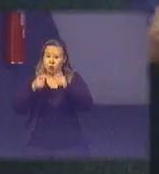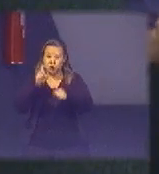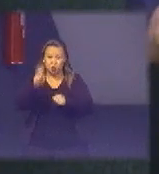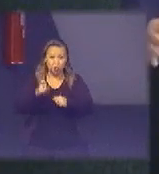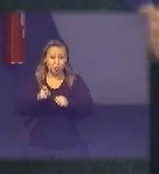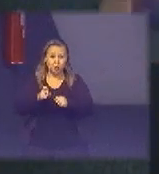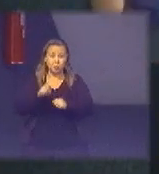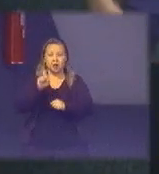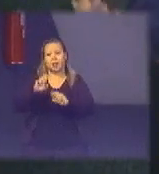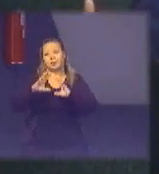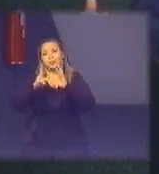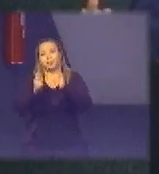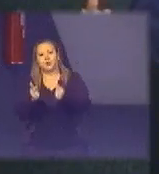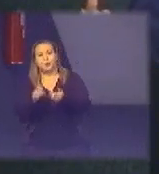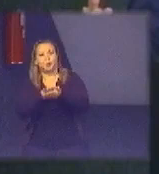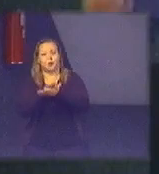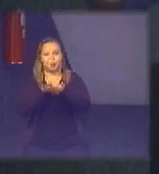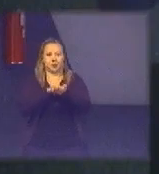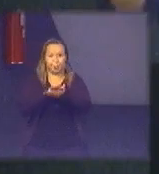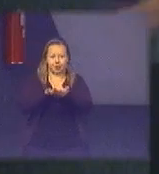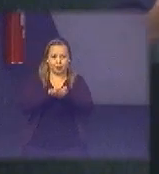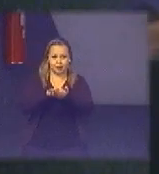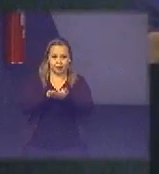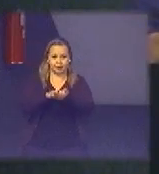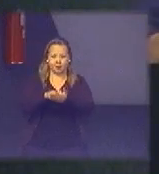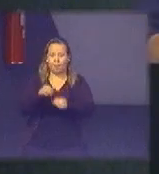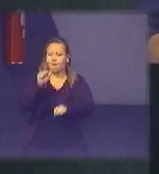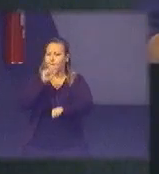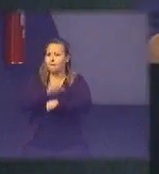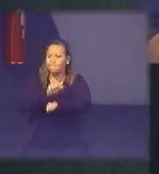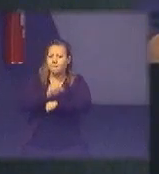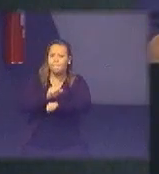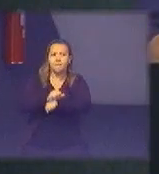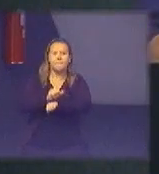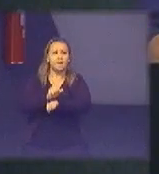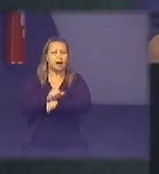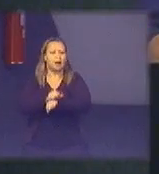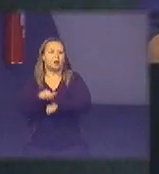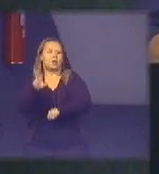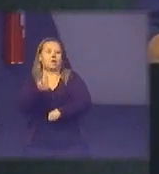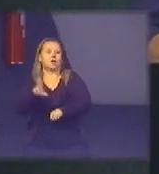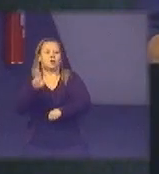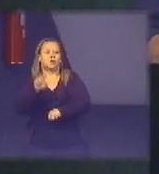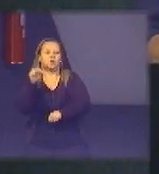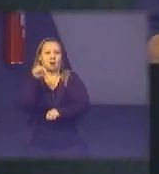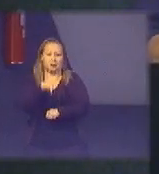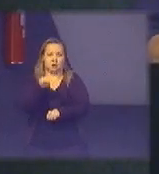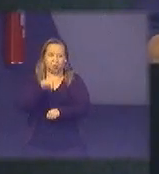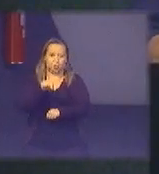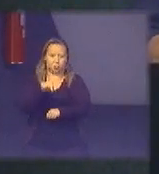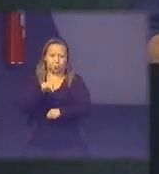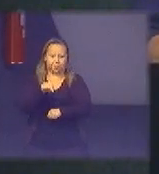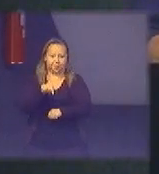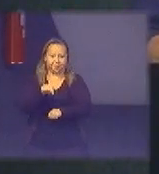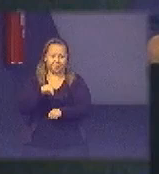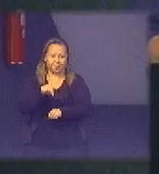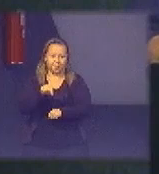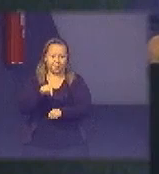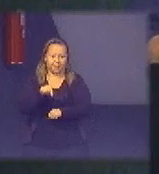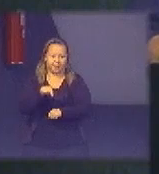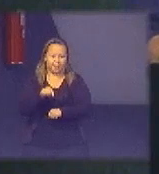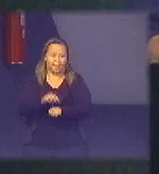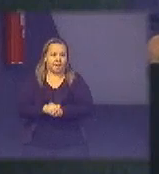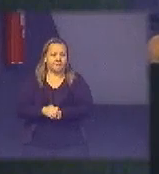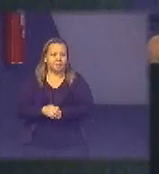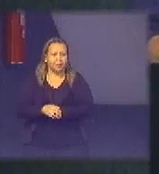parar com essa grande bandeira e trazer isso aí em coisas mais táteis mas assim eu vou sair um pouco mais cedo daqui né